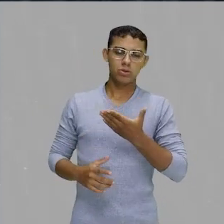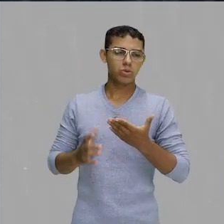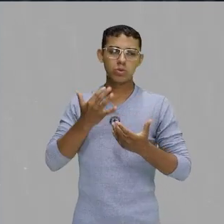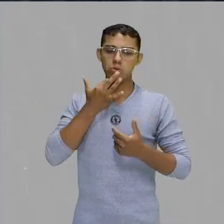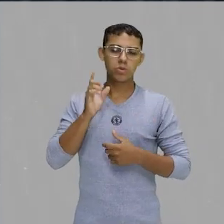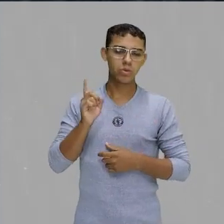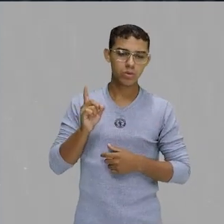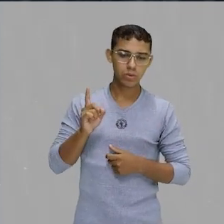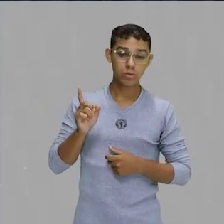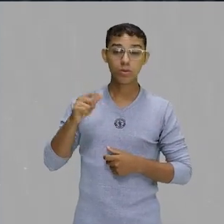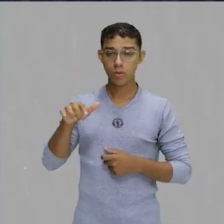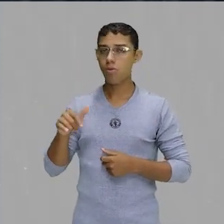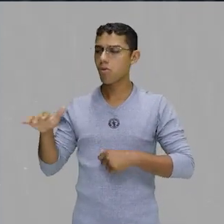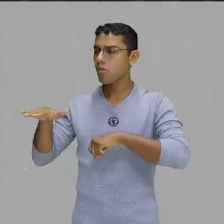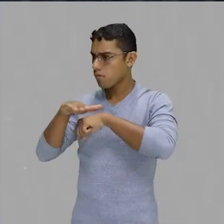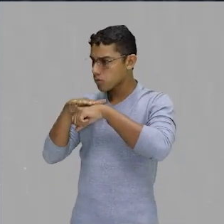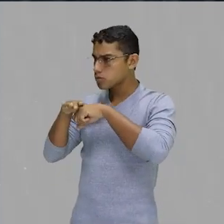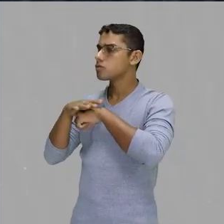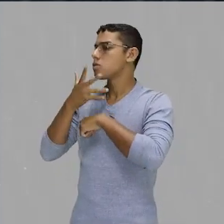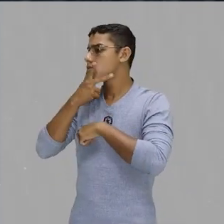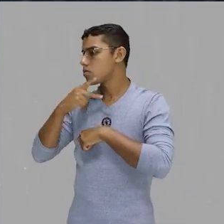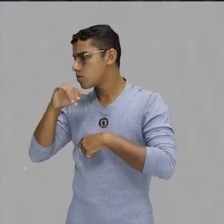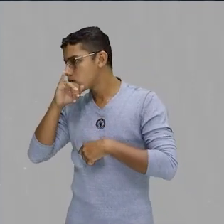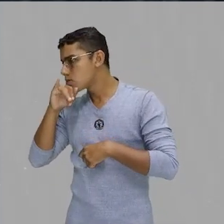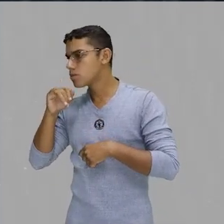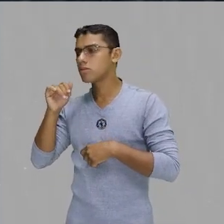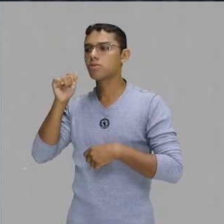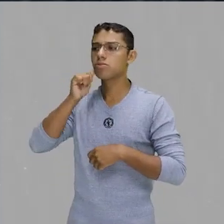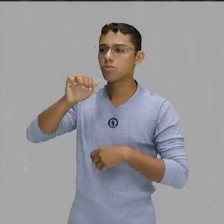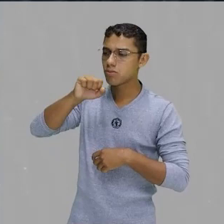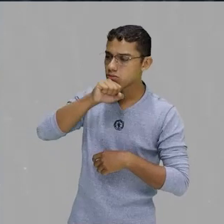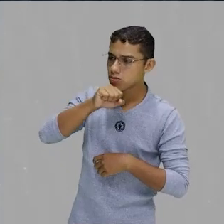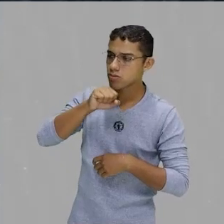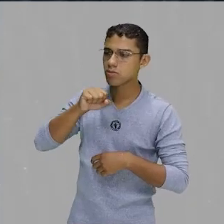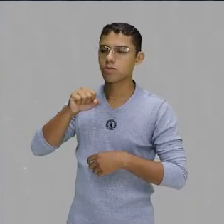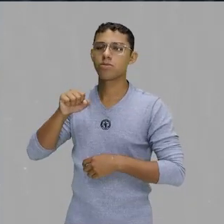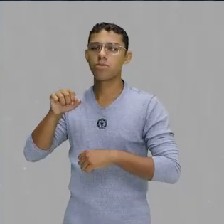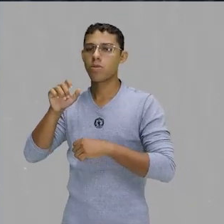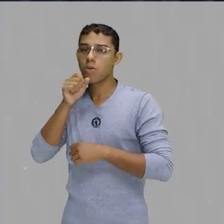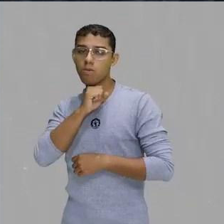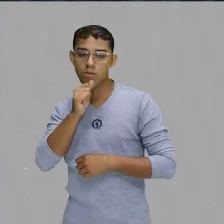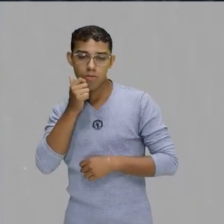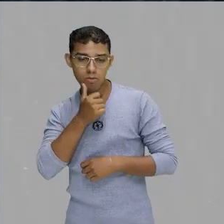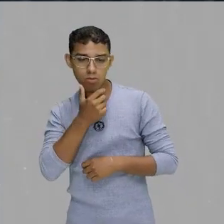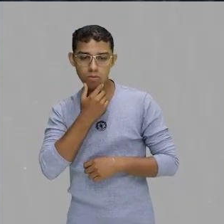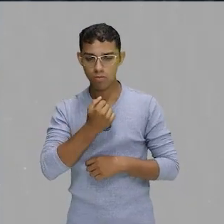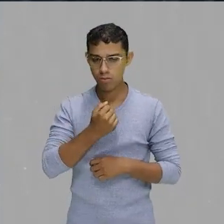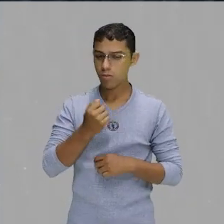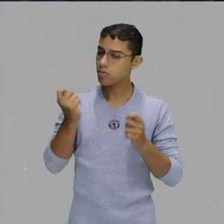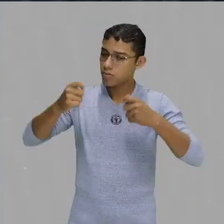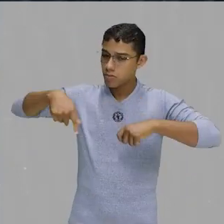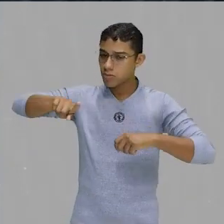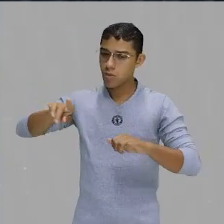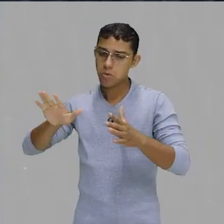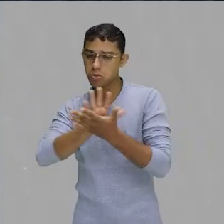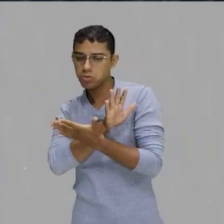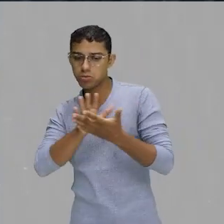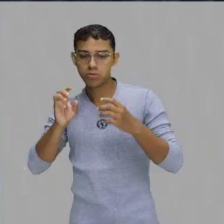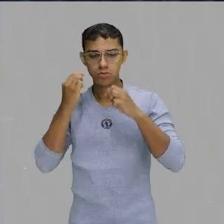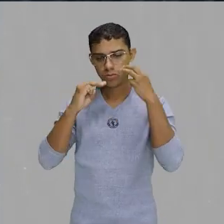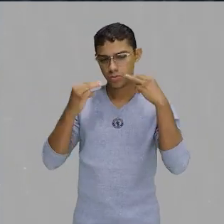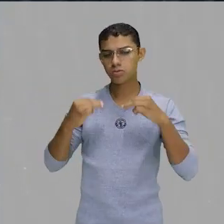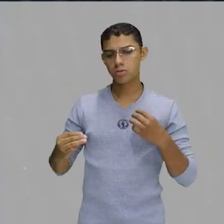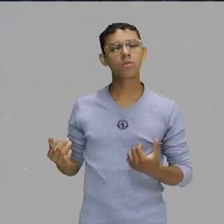você falar com seus pais, seus avós, eles com certeza vão saber quem é Ruli Iglesias e suas músicas, né? Alguns trechos de músicas que